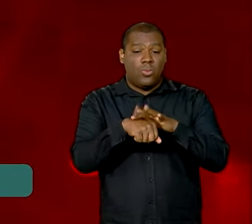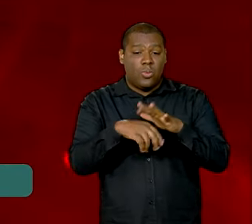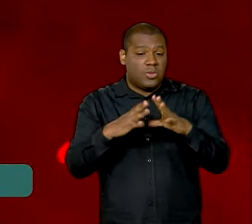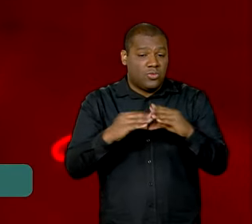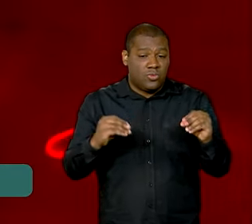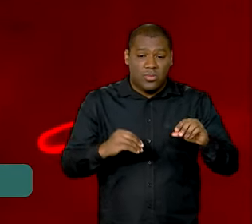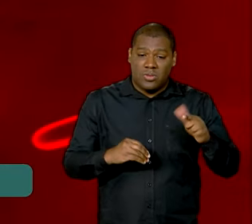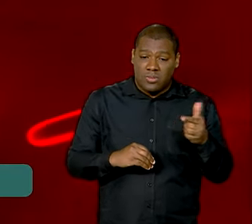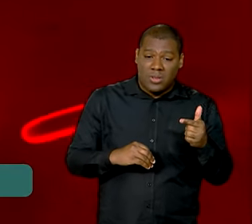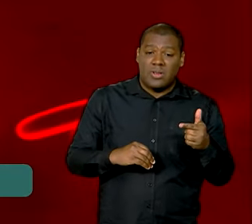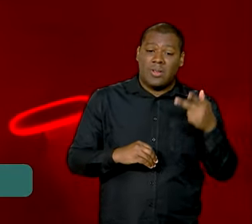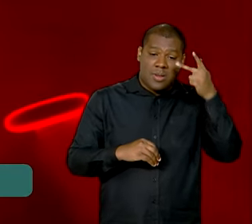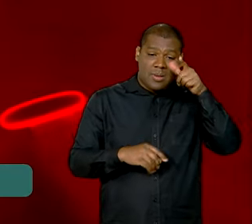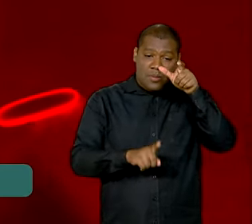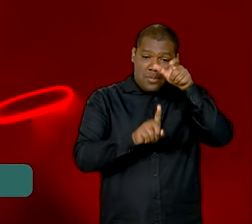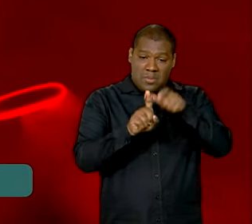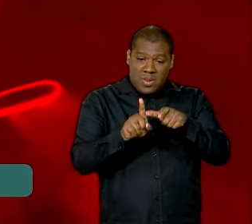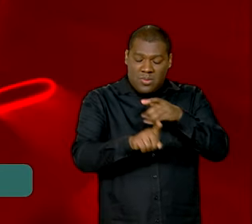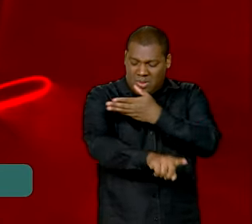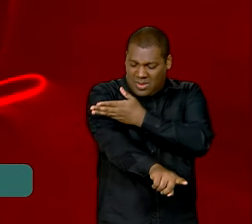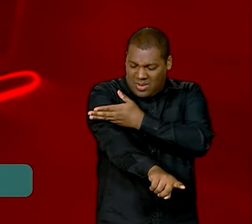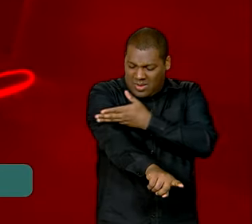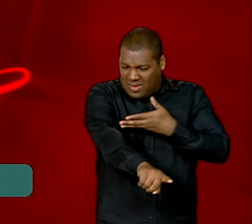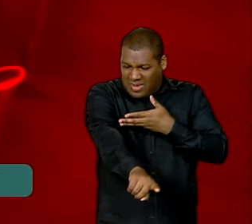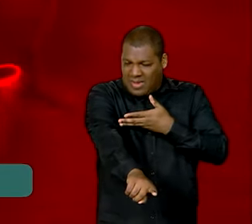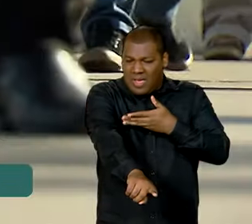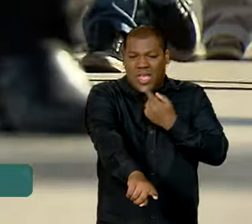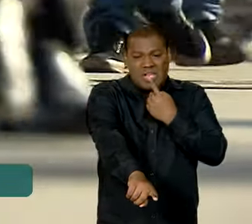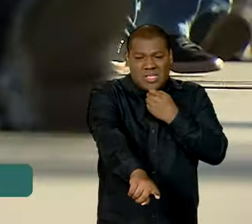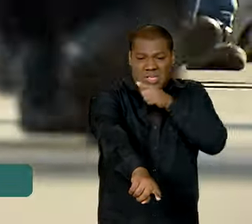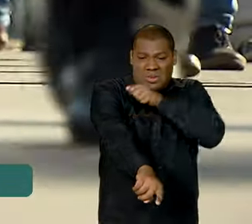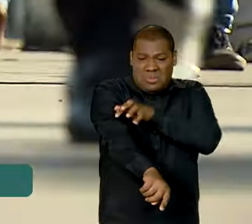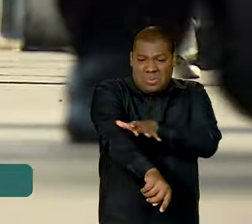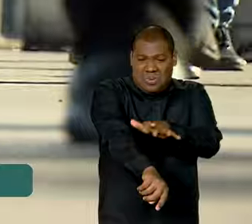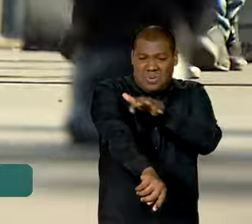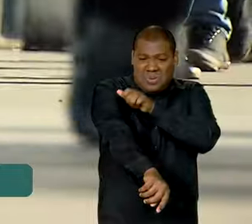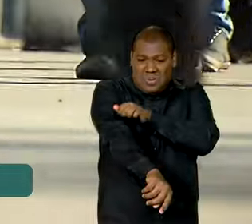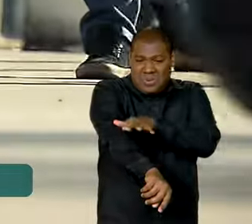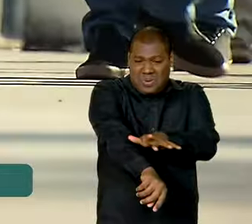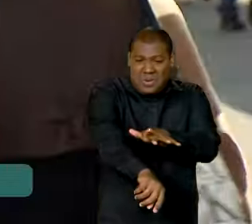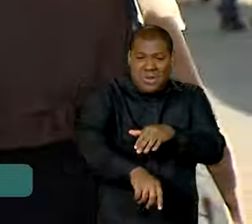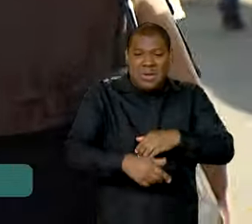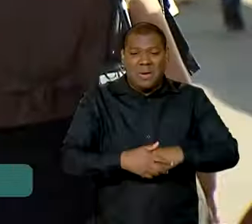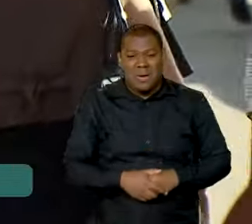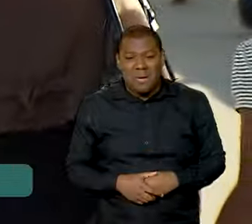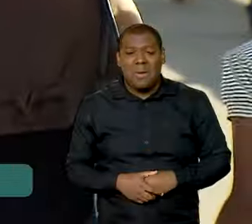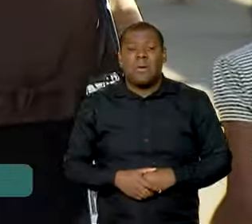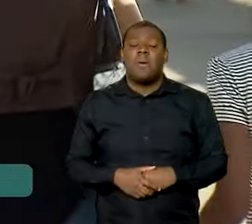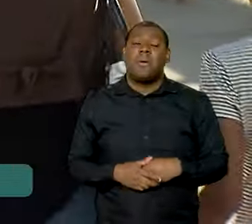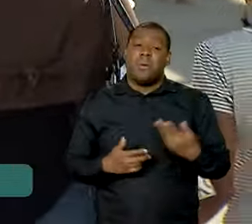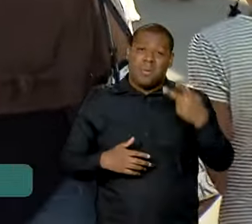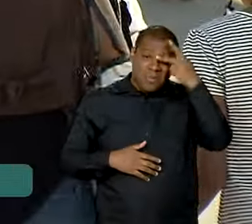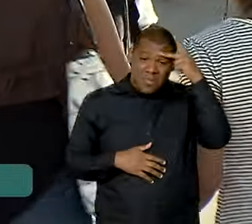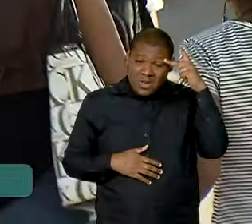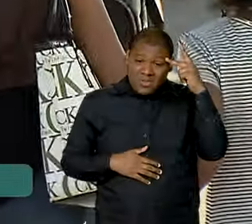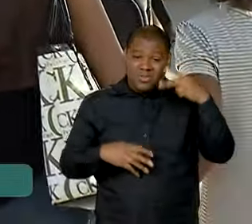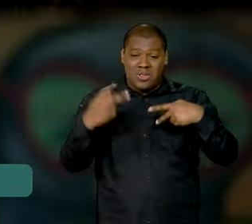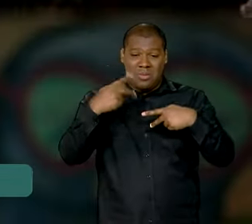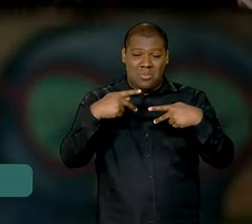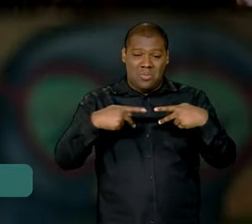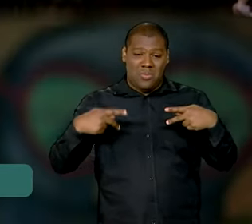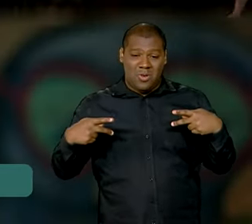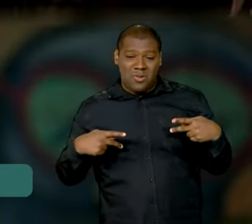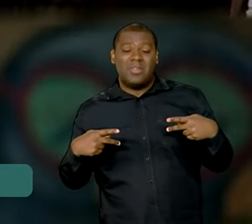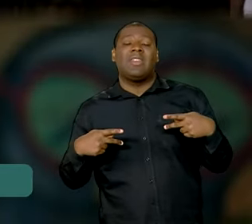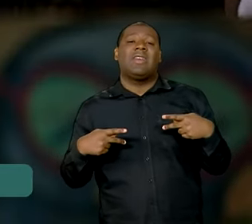corte na pele pode provocar uma hemorragia. Isto porque essas pessoas não têm as proteínas que entram em ação